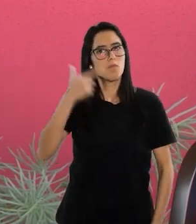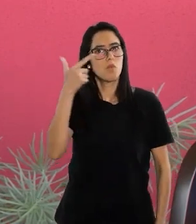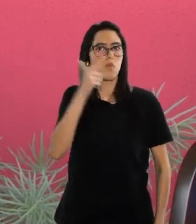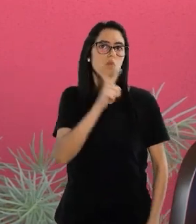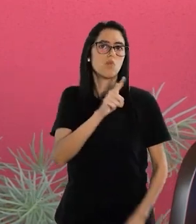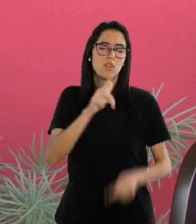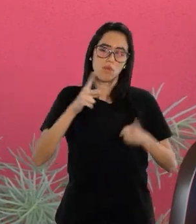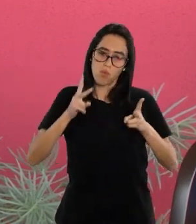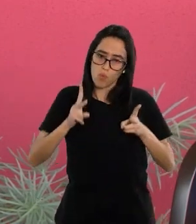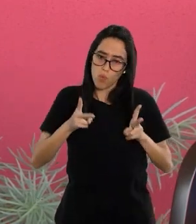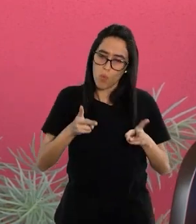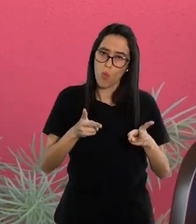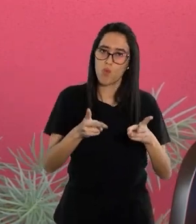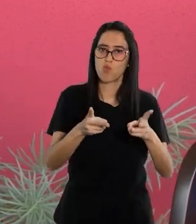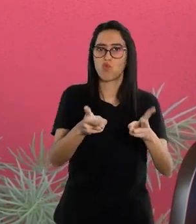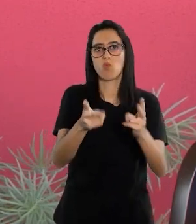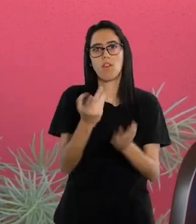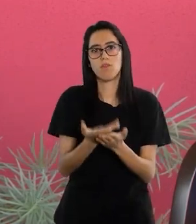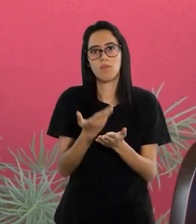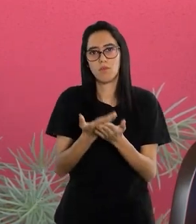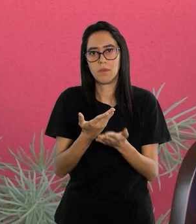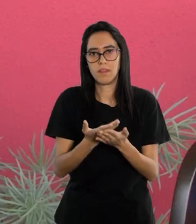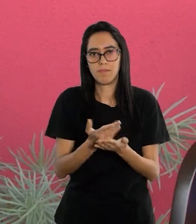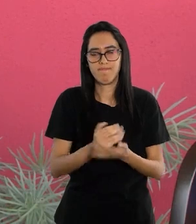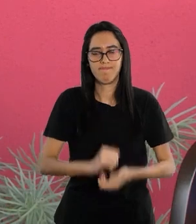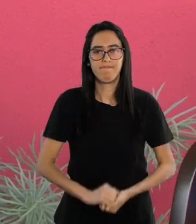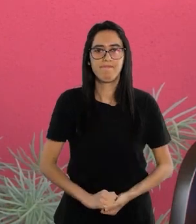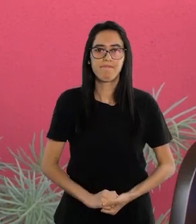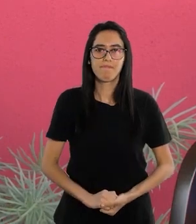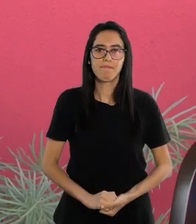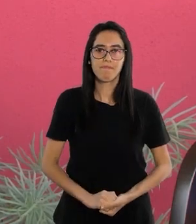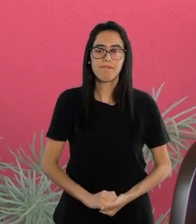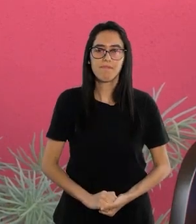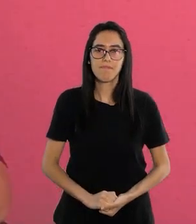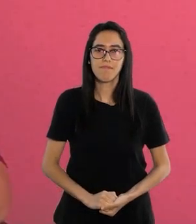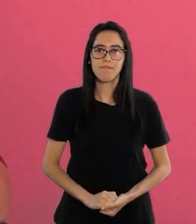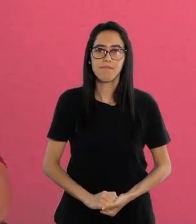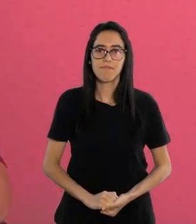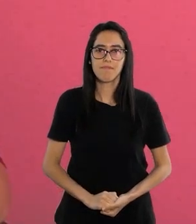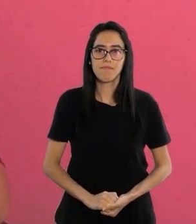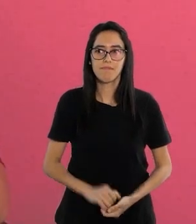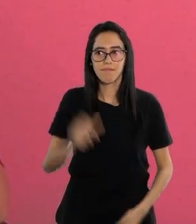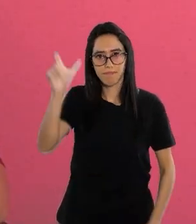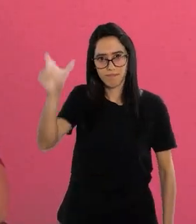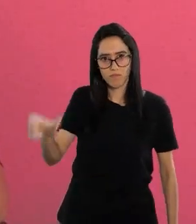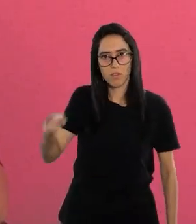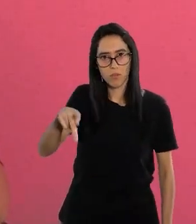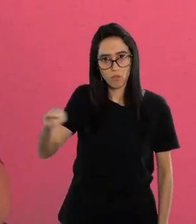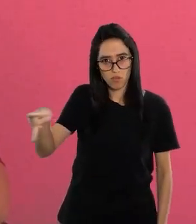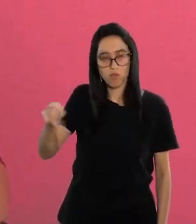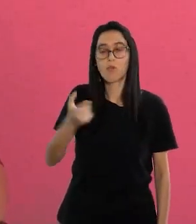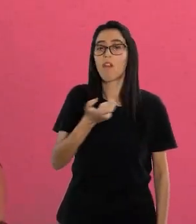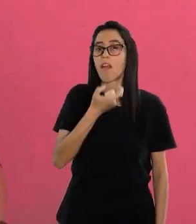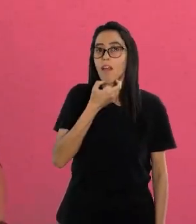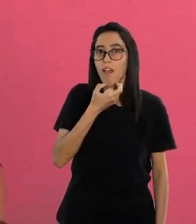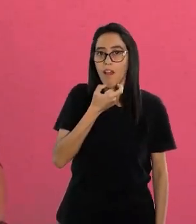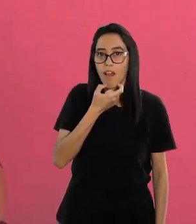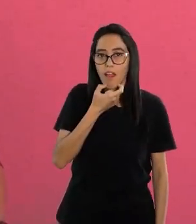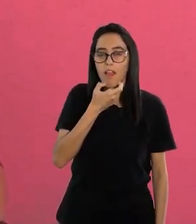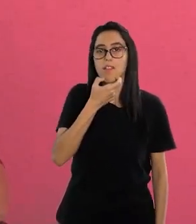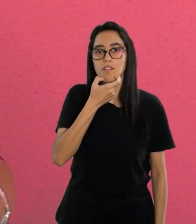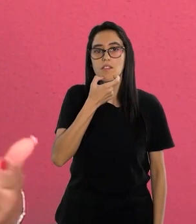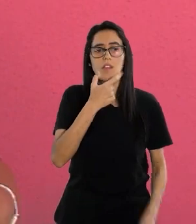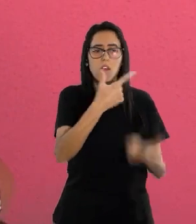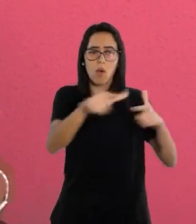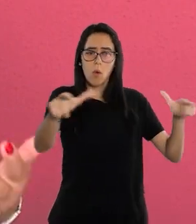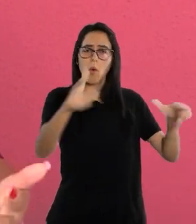continuar a estudar. Ele é um professor de inglês.